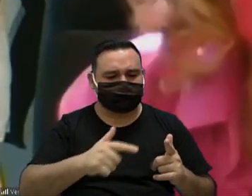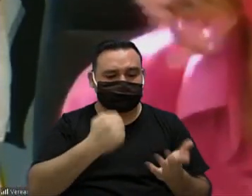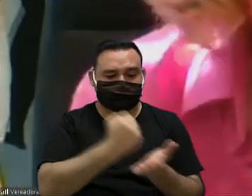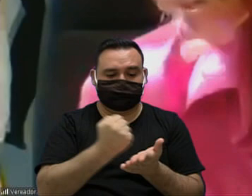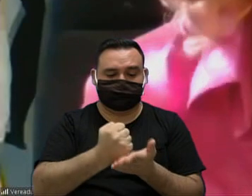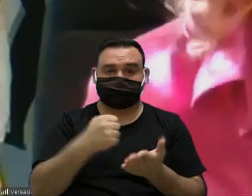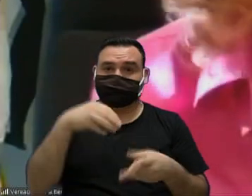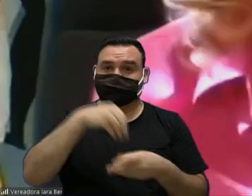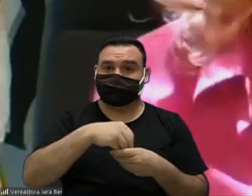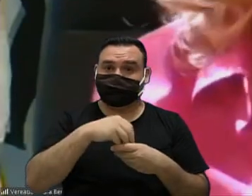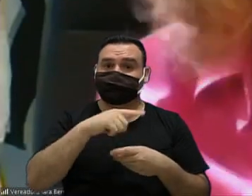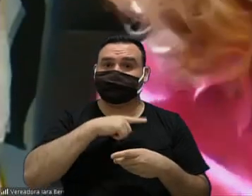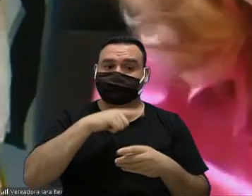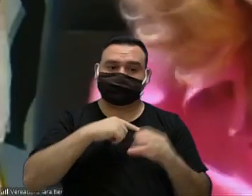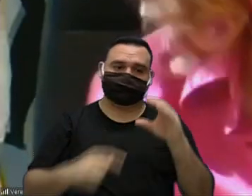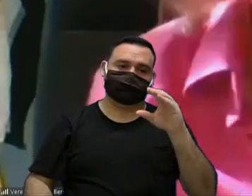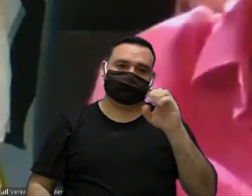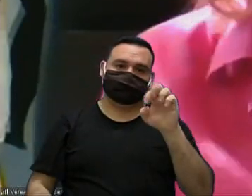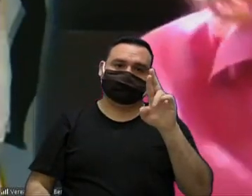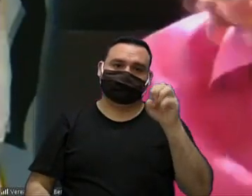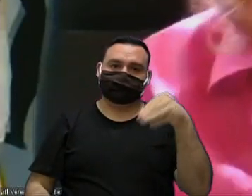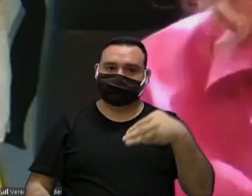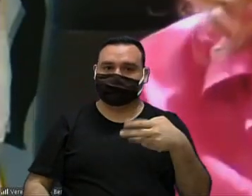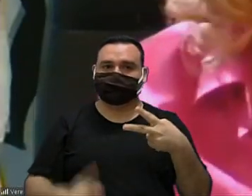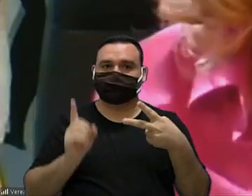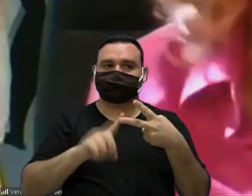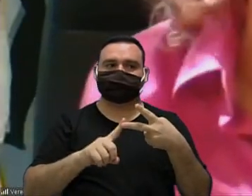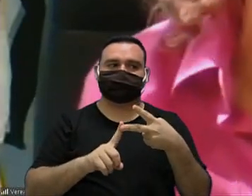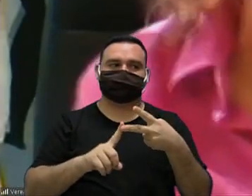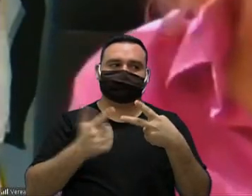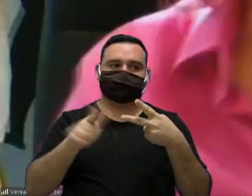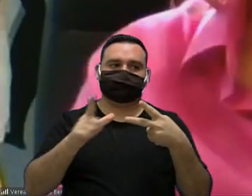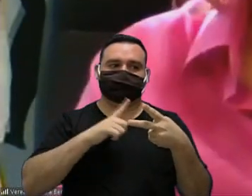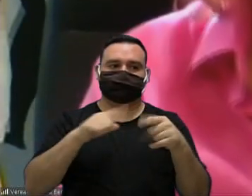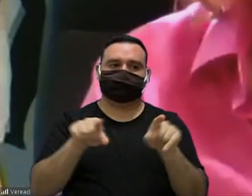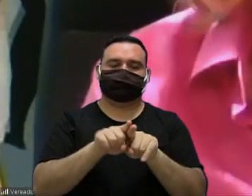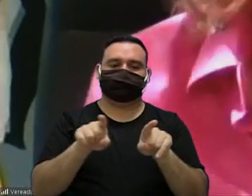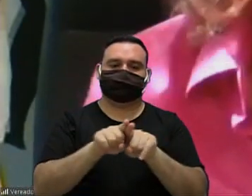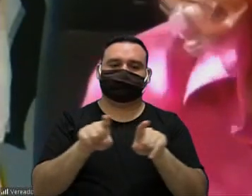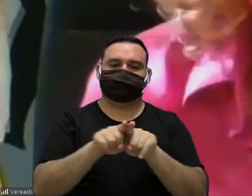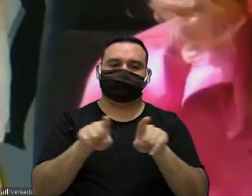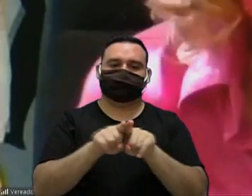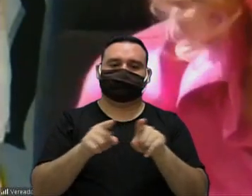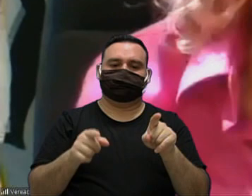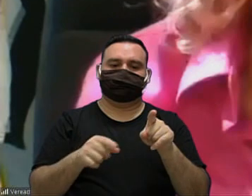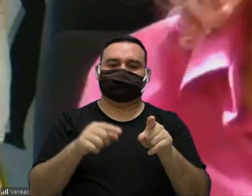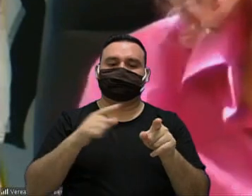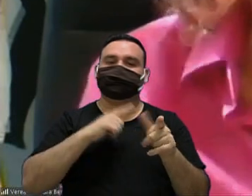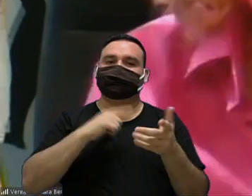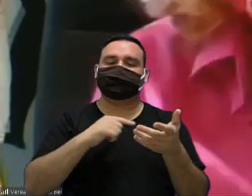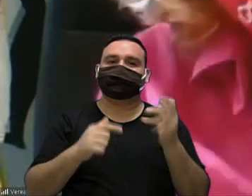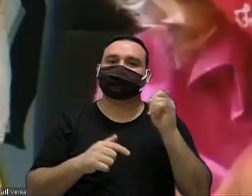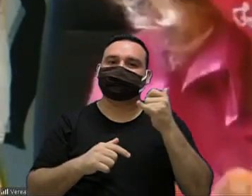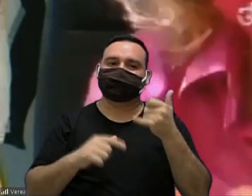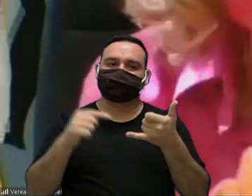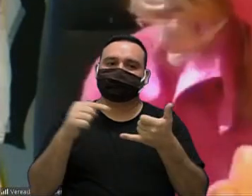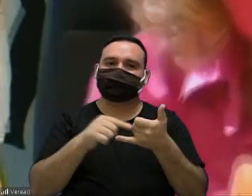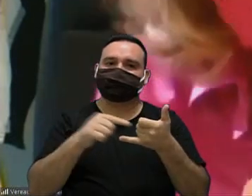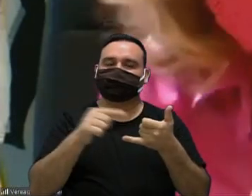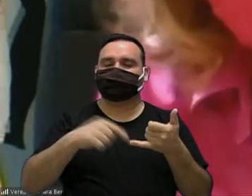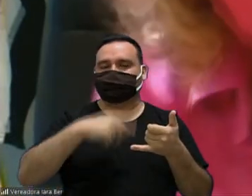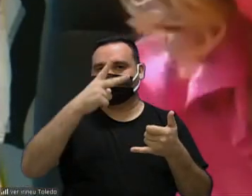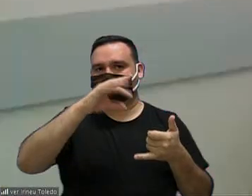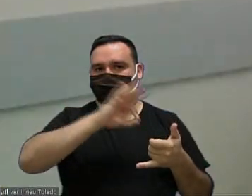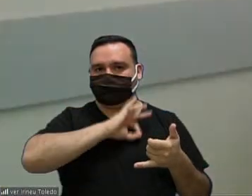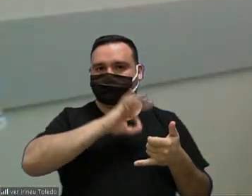municipal nós temos o Serein o Centro de Referência da Mulher nós temos a Casa Abrigo nós temos o Botão do Pânico nós temos uma vara